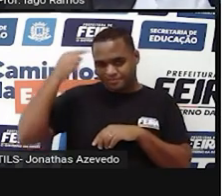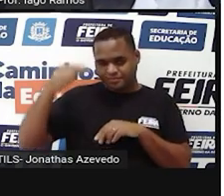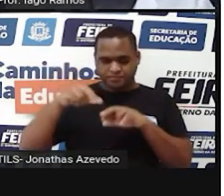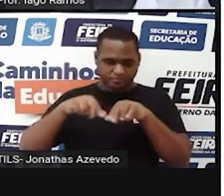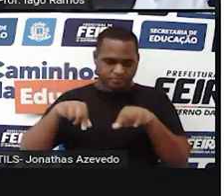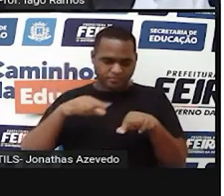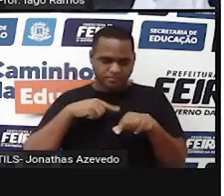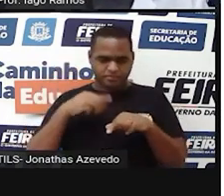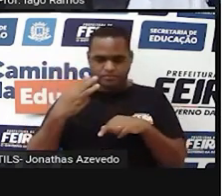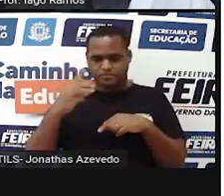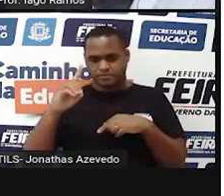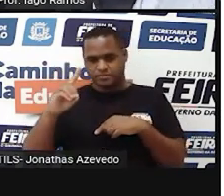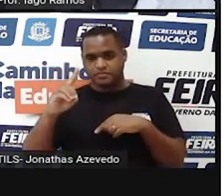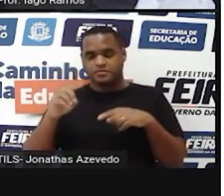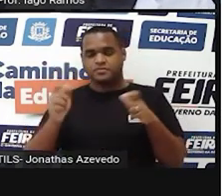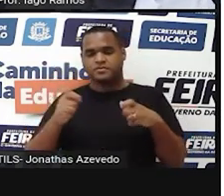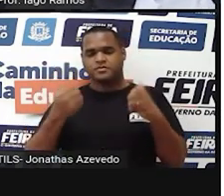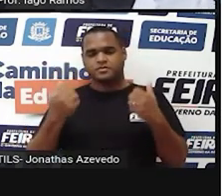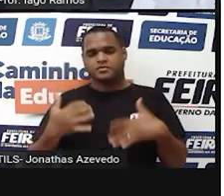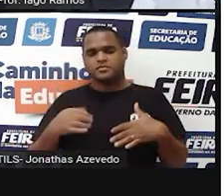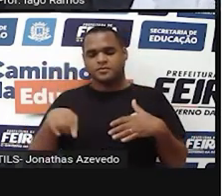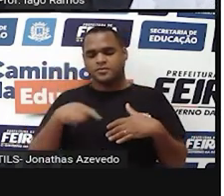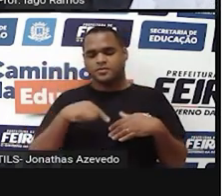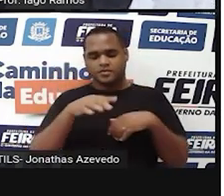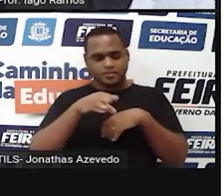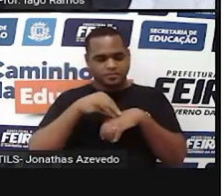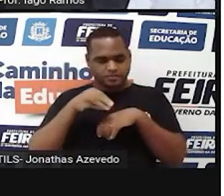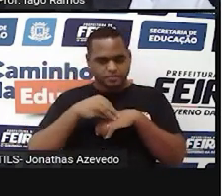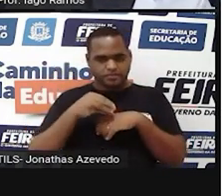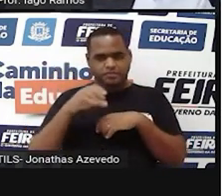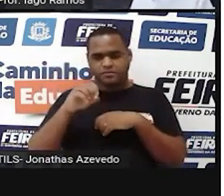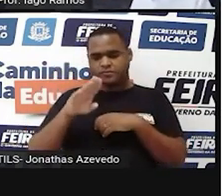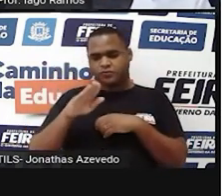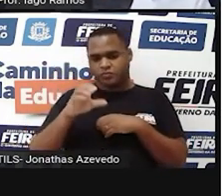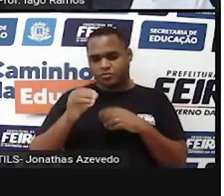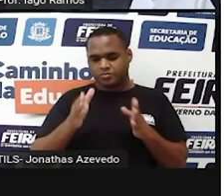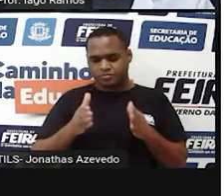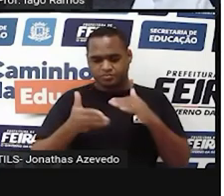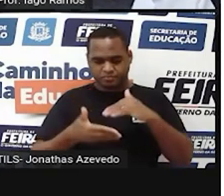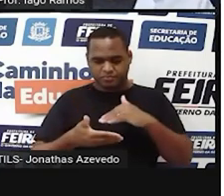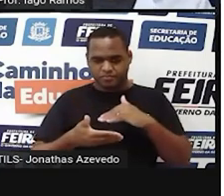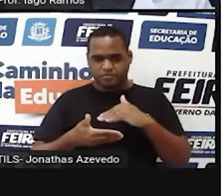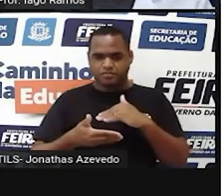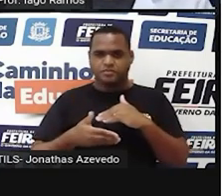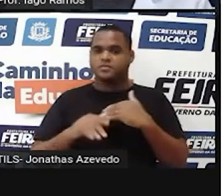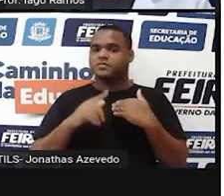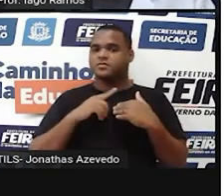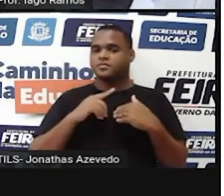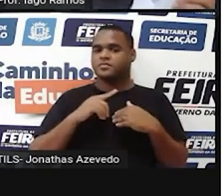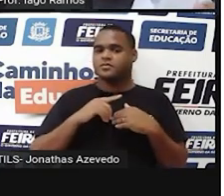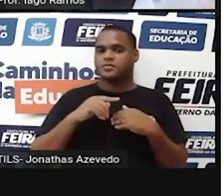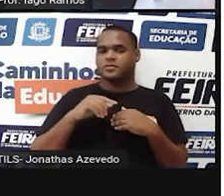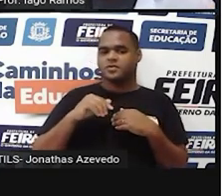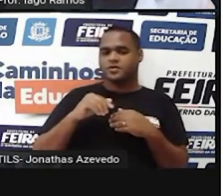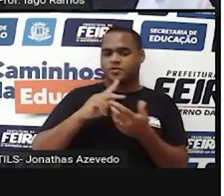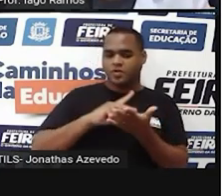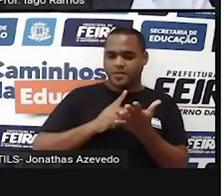têm três dimensões. E a gente pegou o cubo e o paralelepípedo, que são sólidos geométricos,